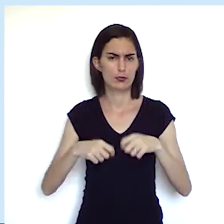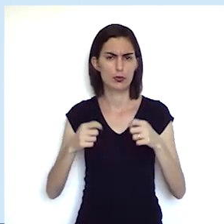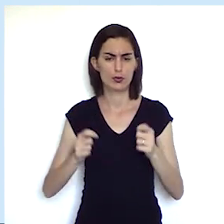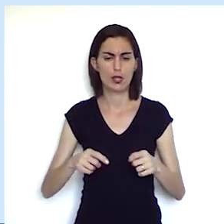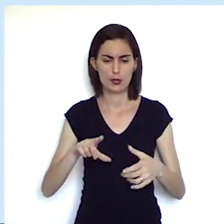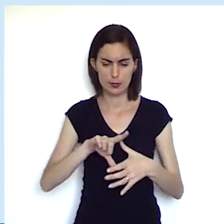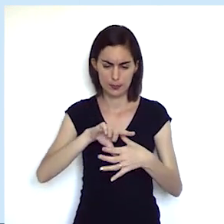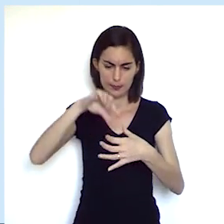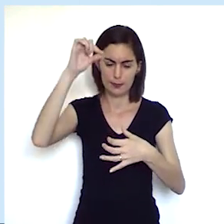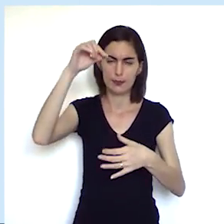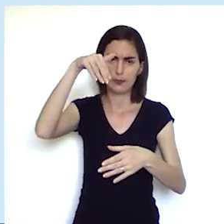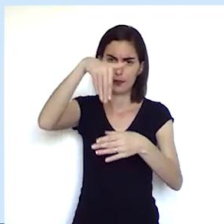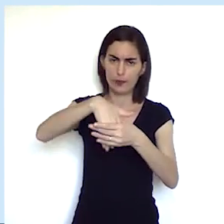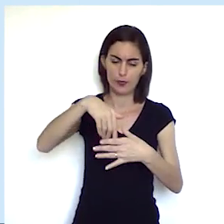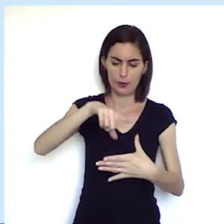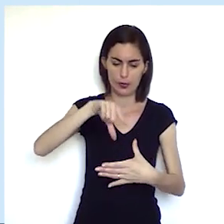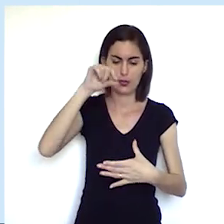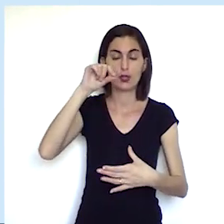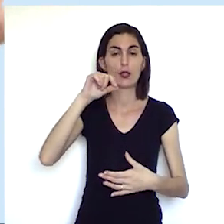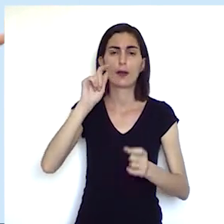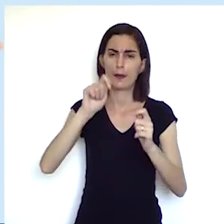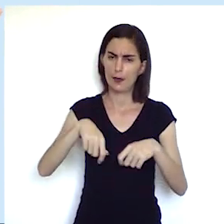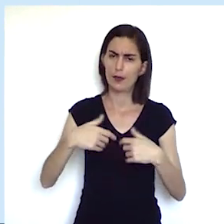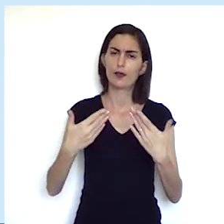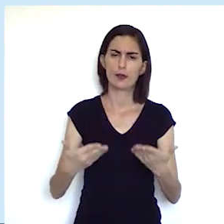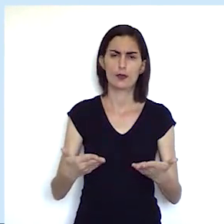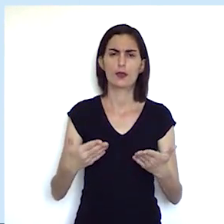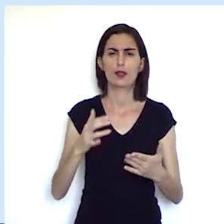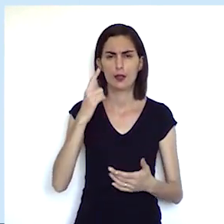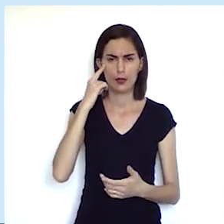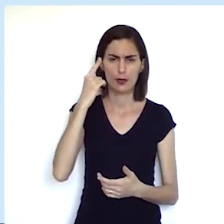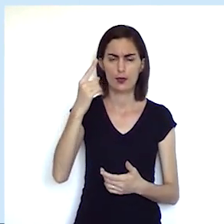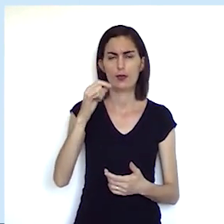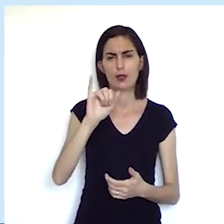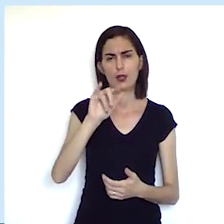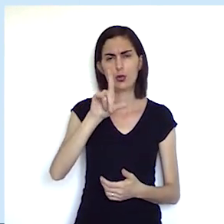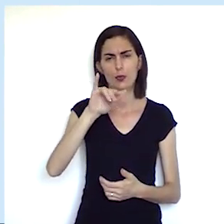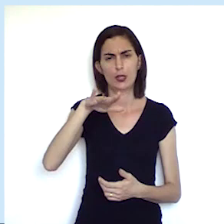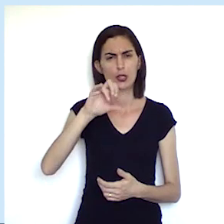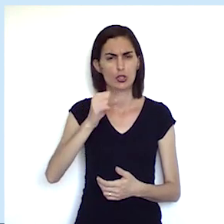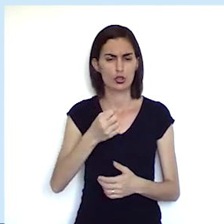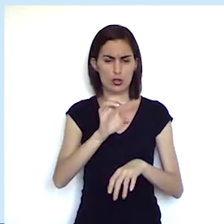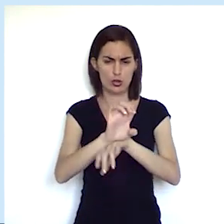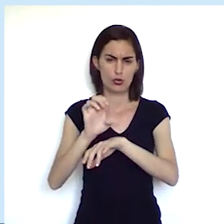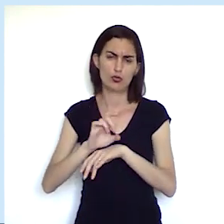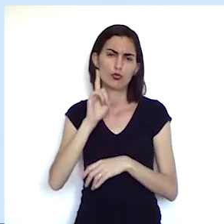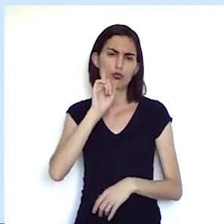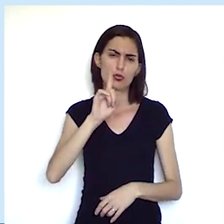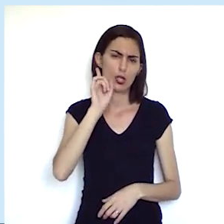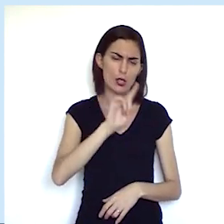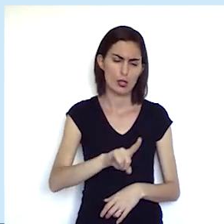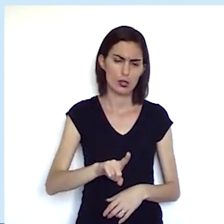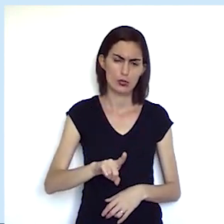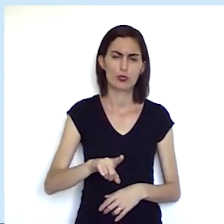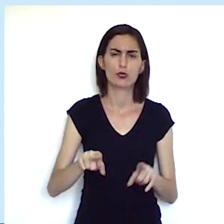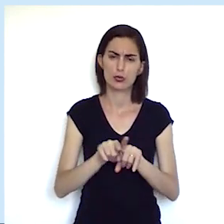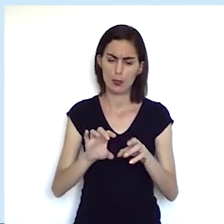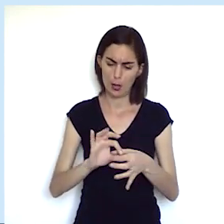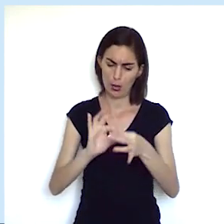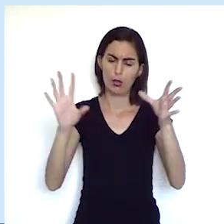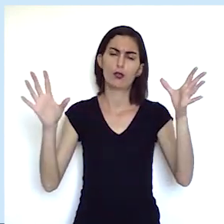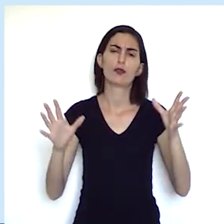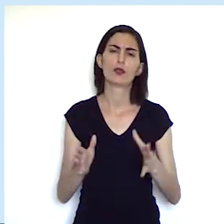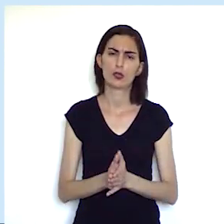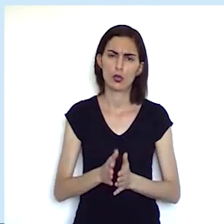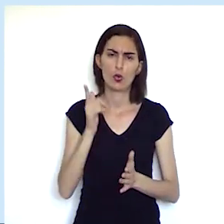eleitos então isso estava presente nos ideais iluministas e os Estados Unidos na sua independência conseguem